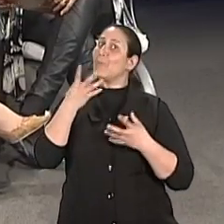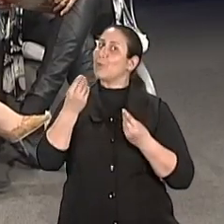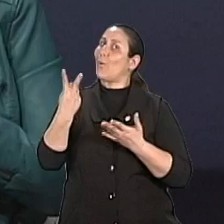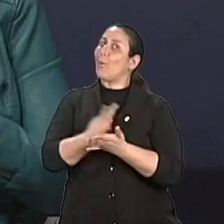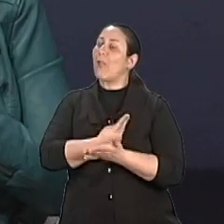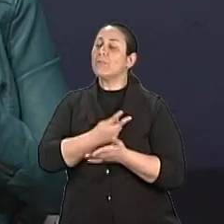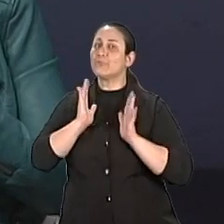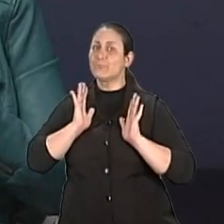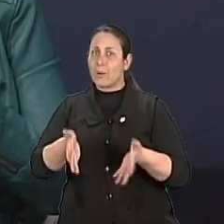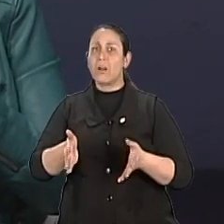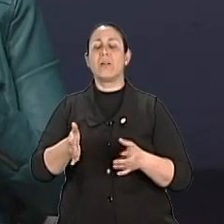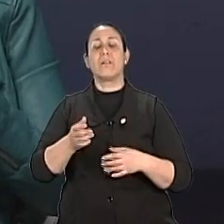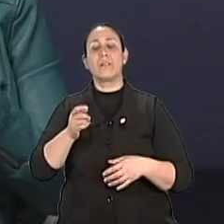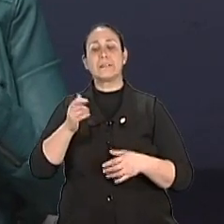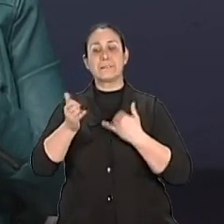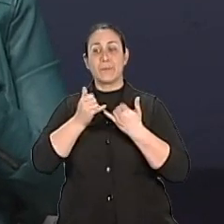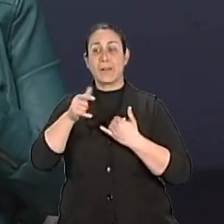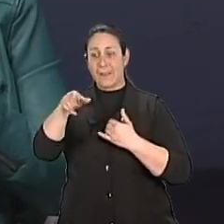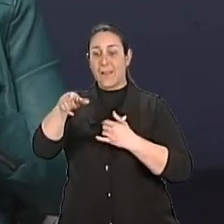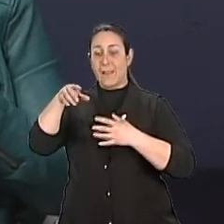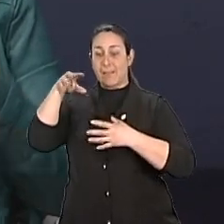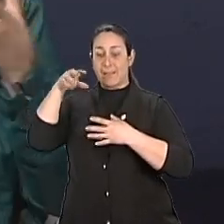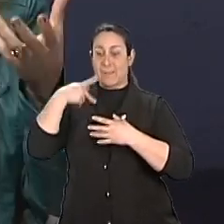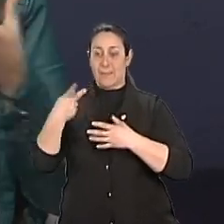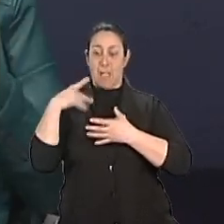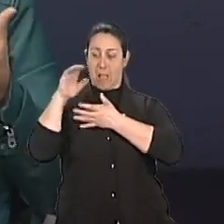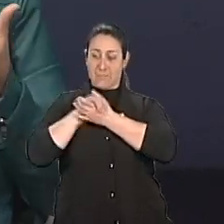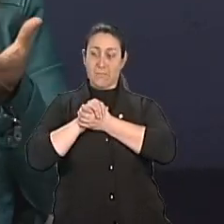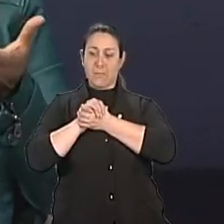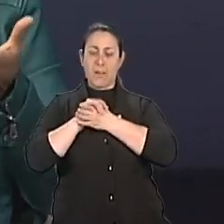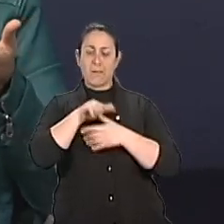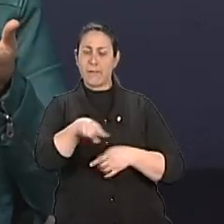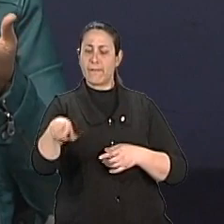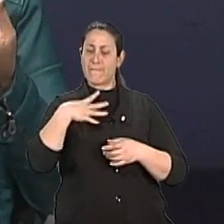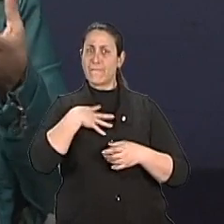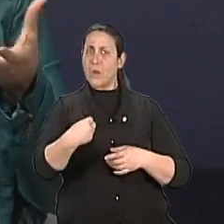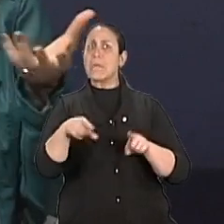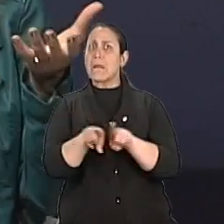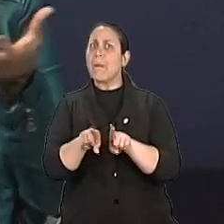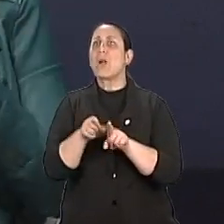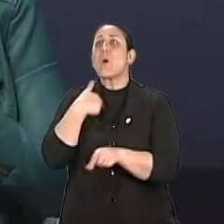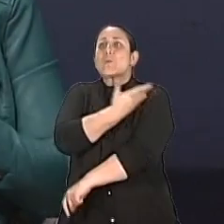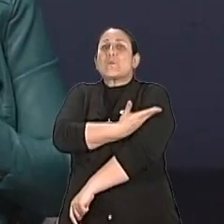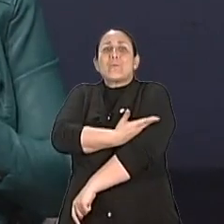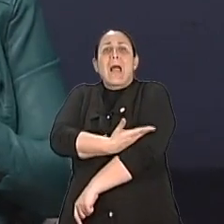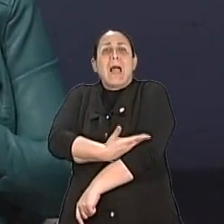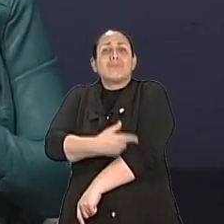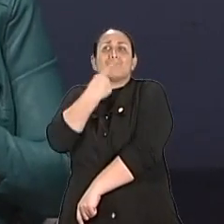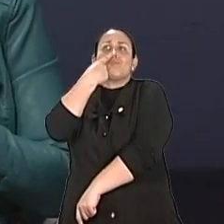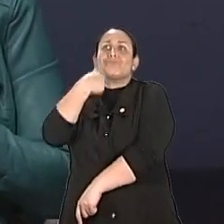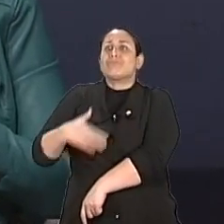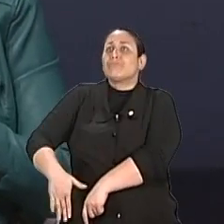vezes, esse subsistema dos filhos fraternal acaba sendo mexido também. Porque, como é que tu faz